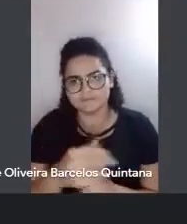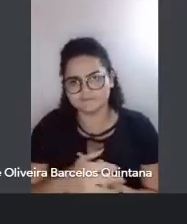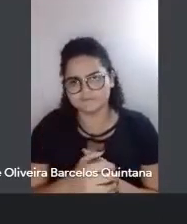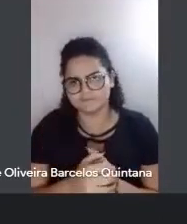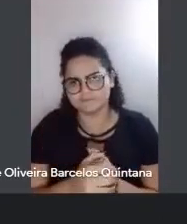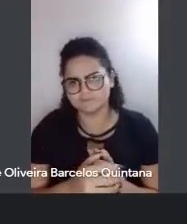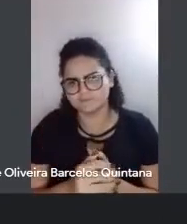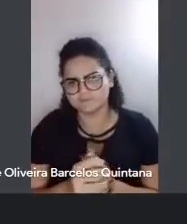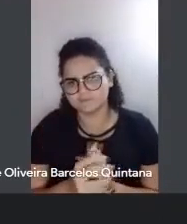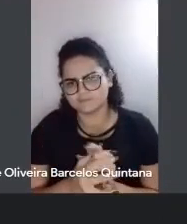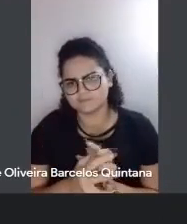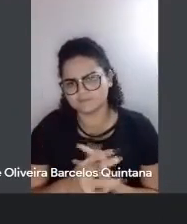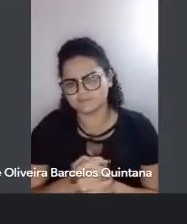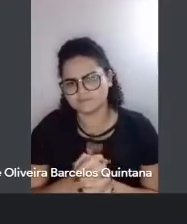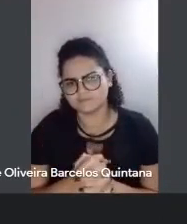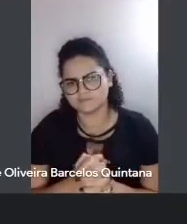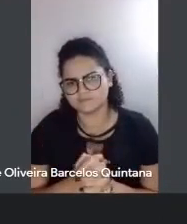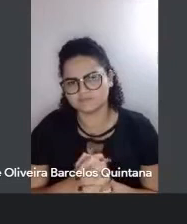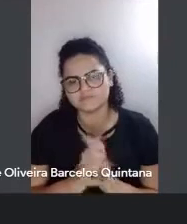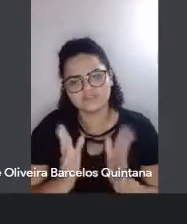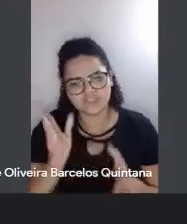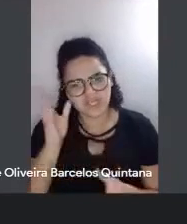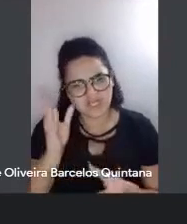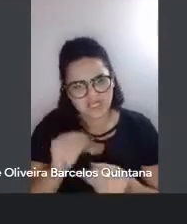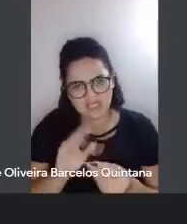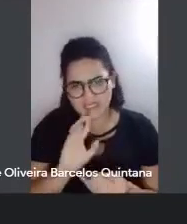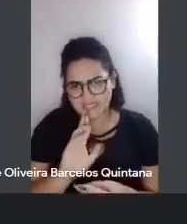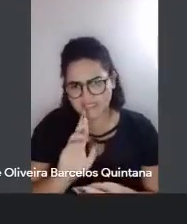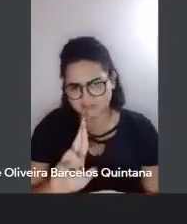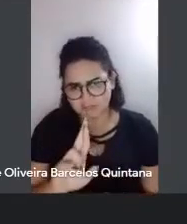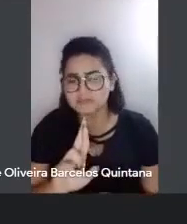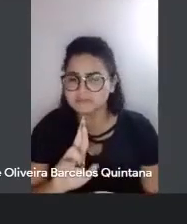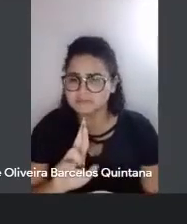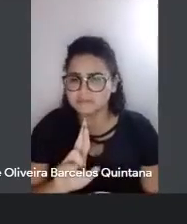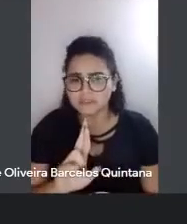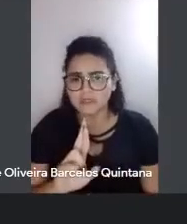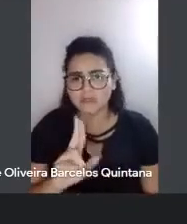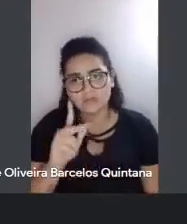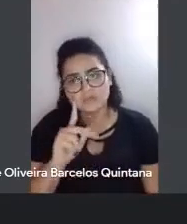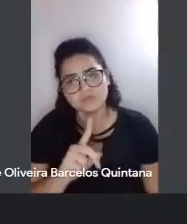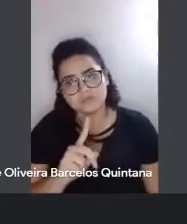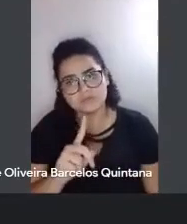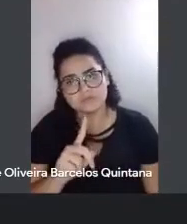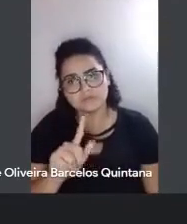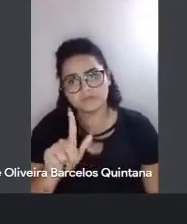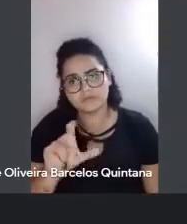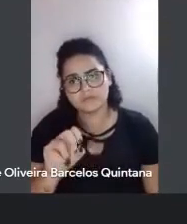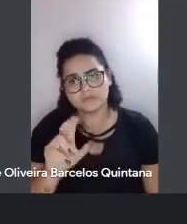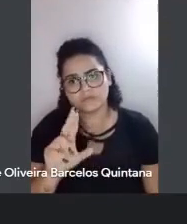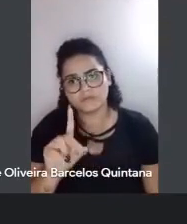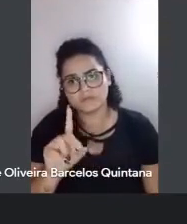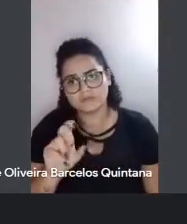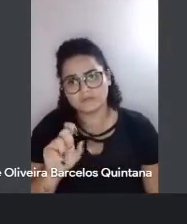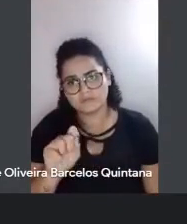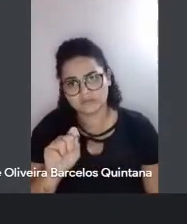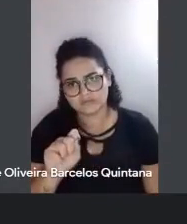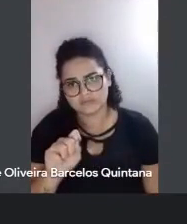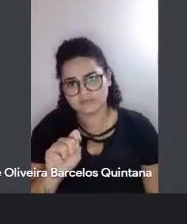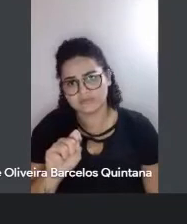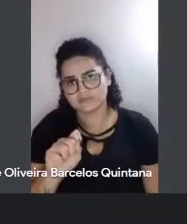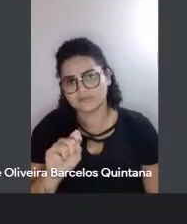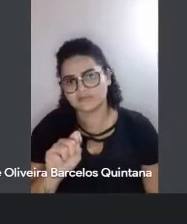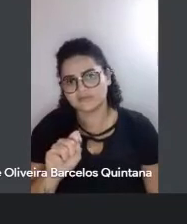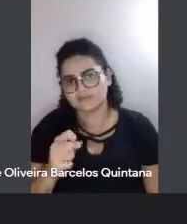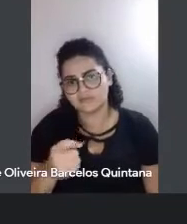Regina, você então já fez uma, de certa forma, já respondeu as duas questões, eu não sei se a Maria de Lourdes está contemplada, ela está dizendo aqui no chat,